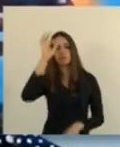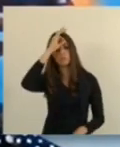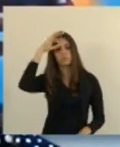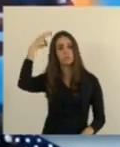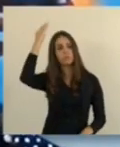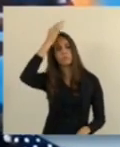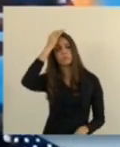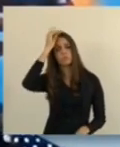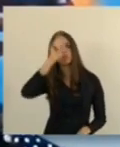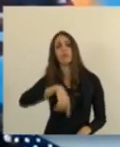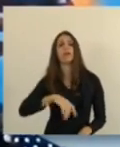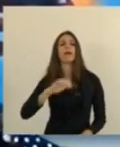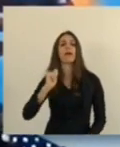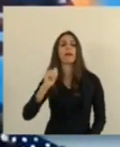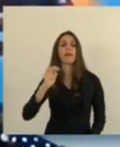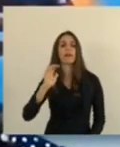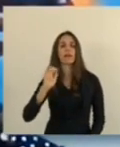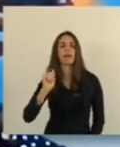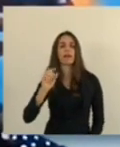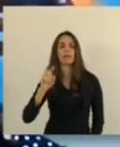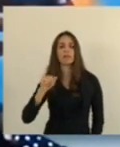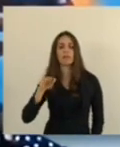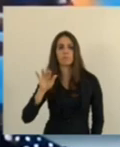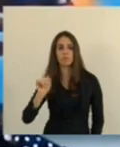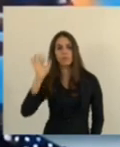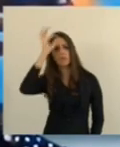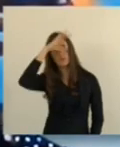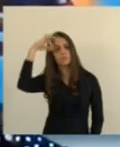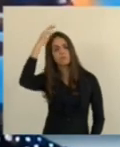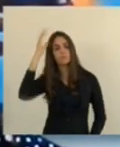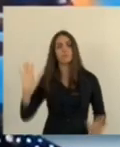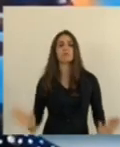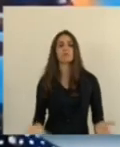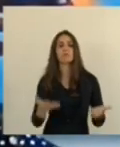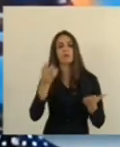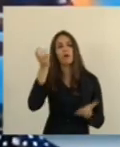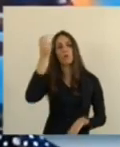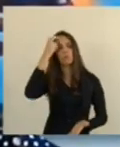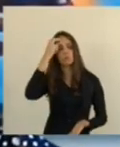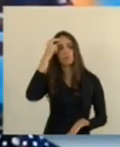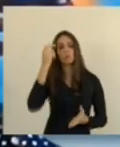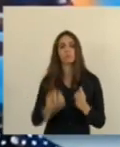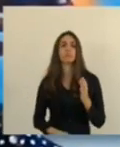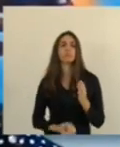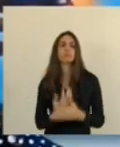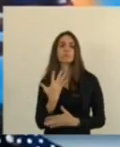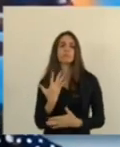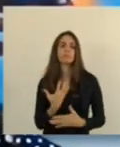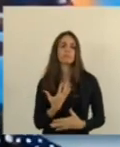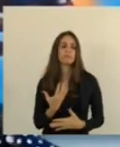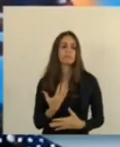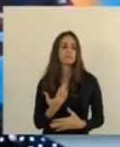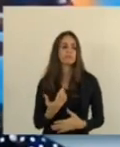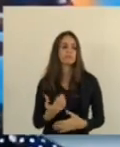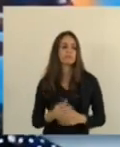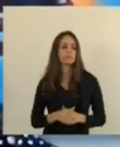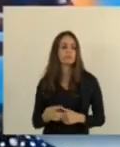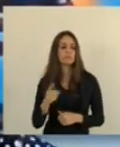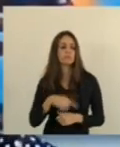Espírito Santo e Enso de Letras também tem como finalidade incentivar a cultura, promover a criação de associações culturais,